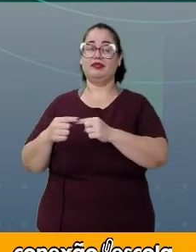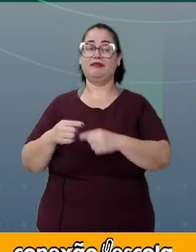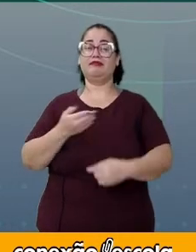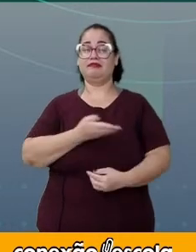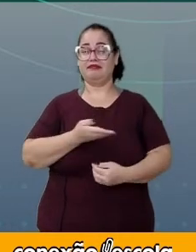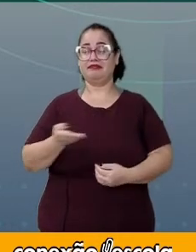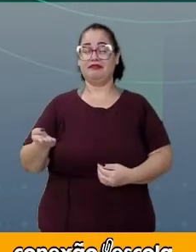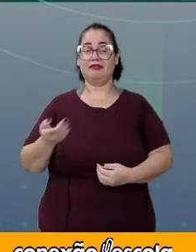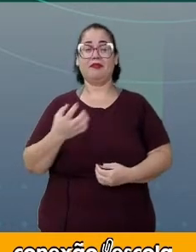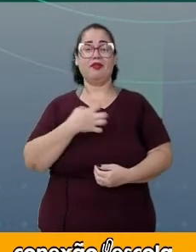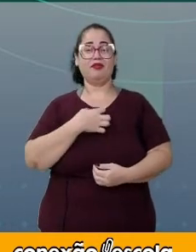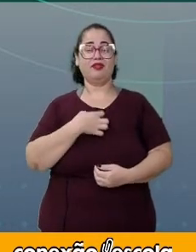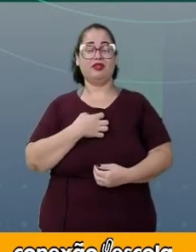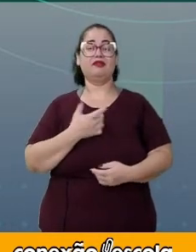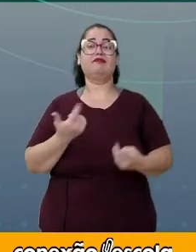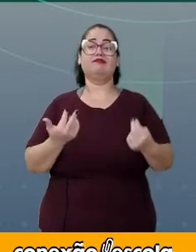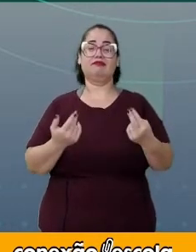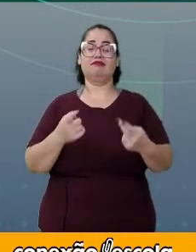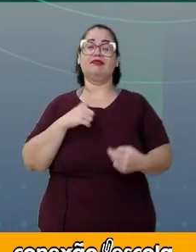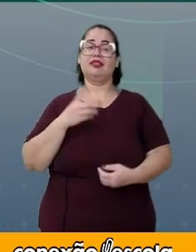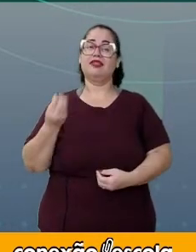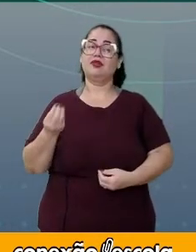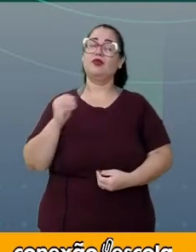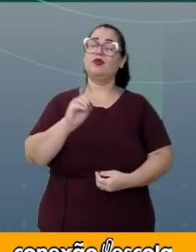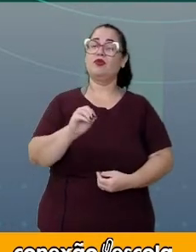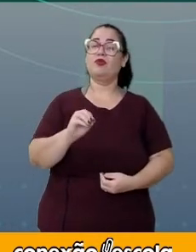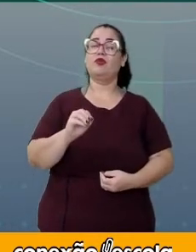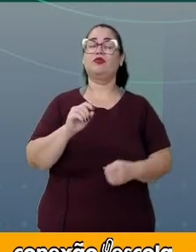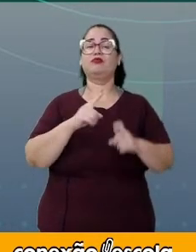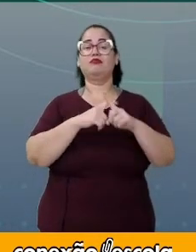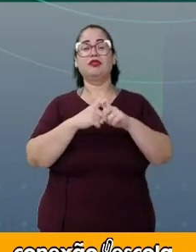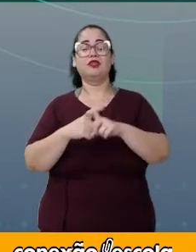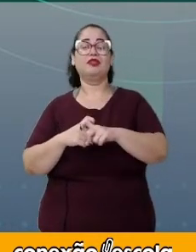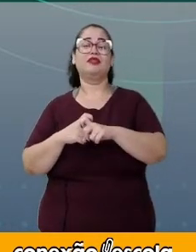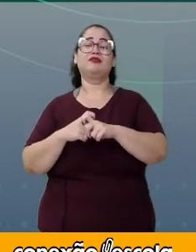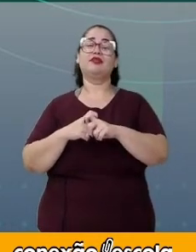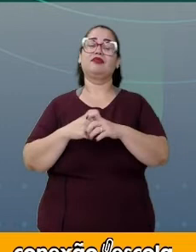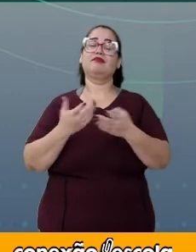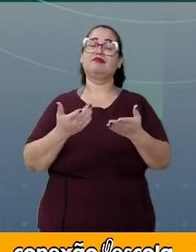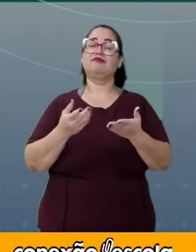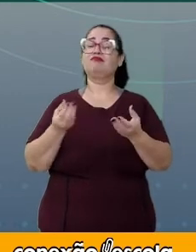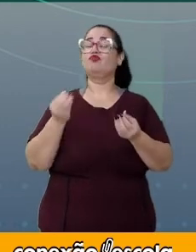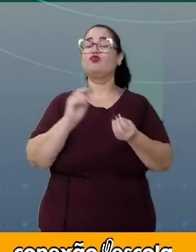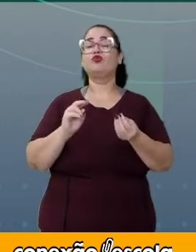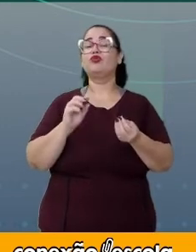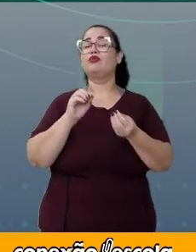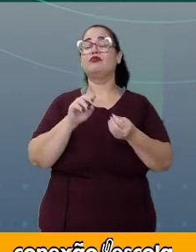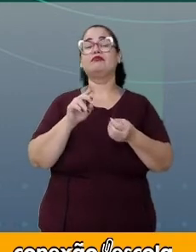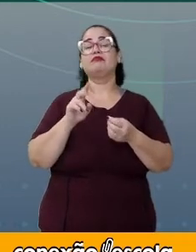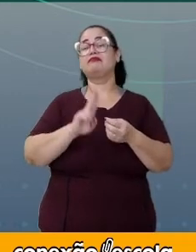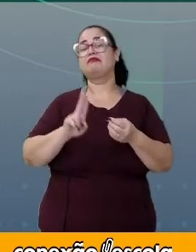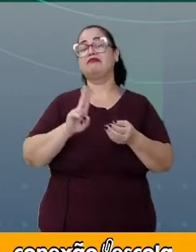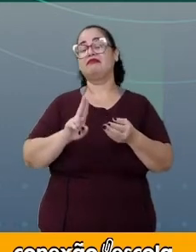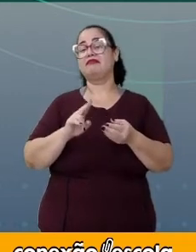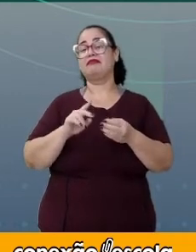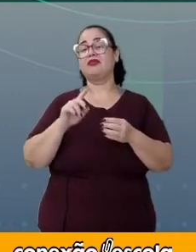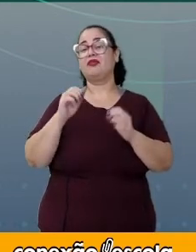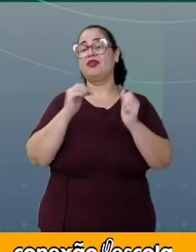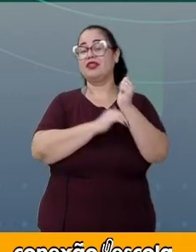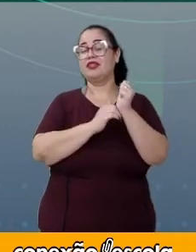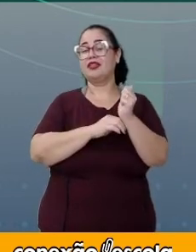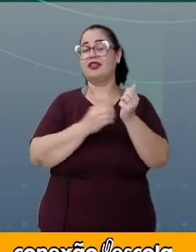Dessa mesma forma, também ao incluir símbolos para fazer uma determinada